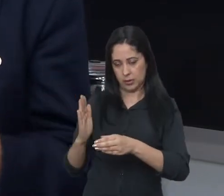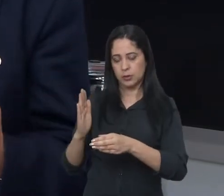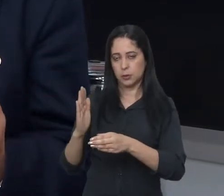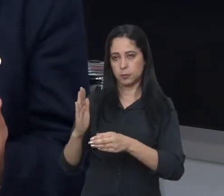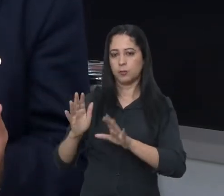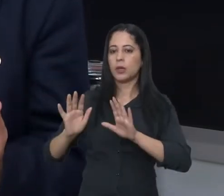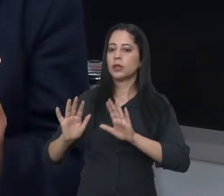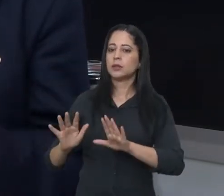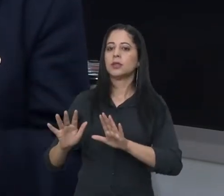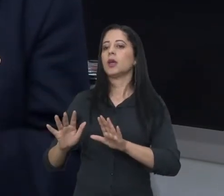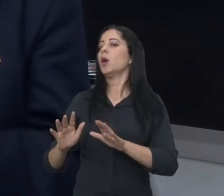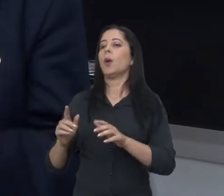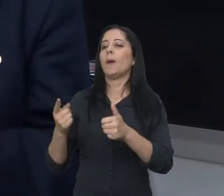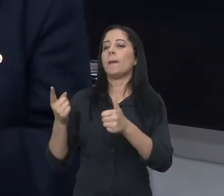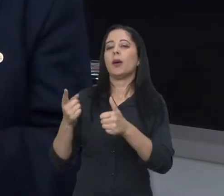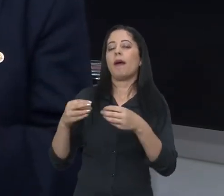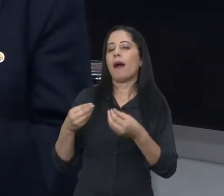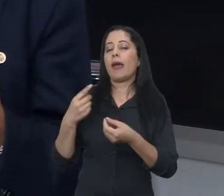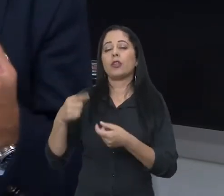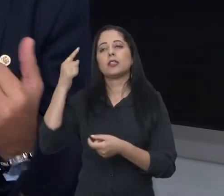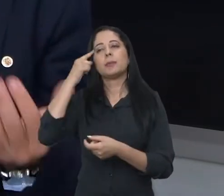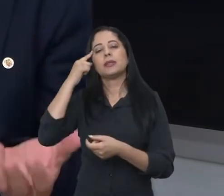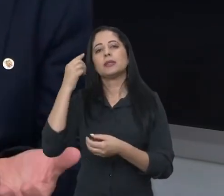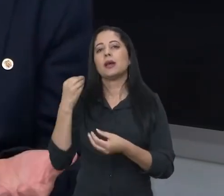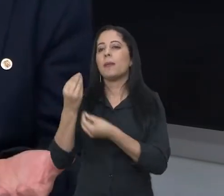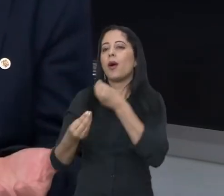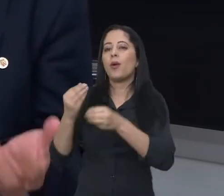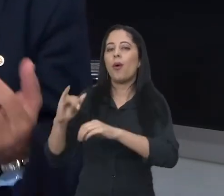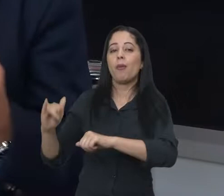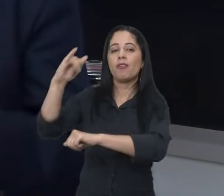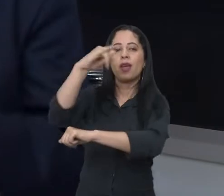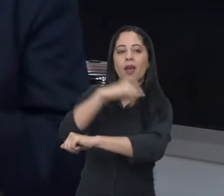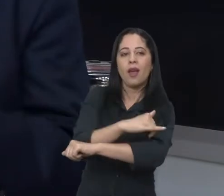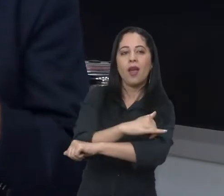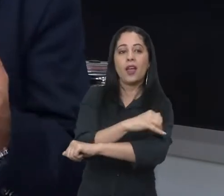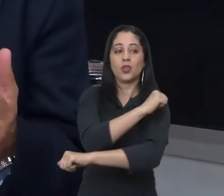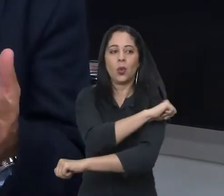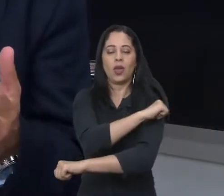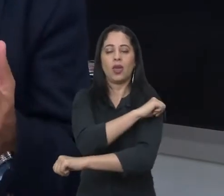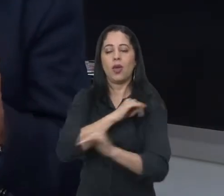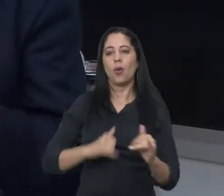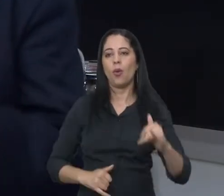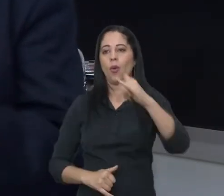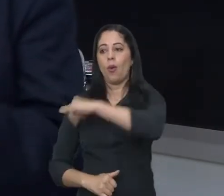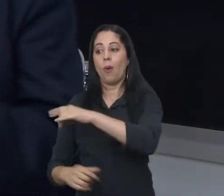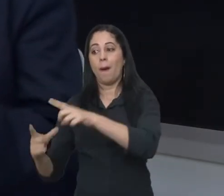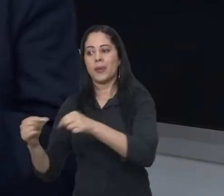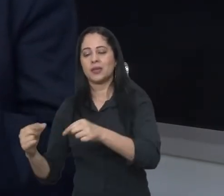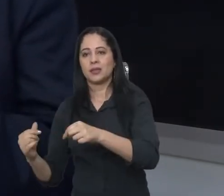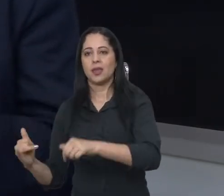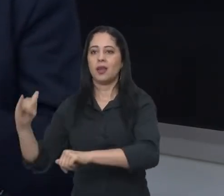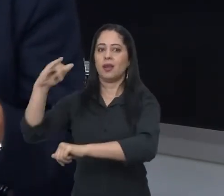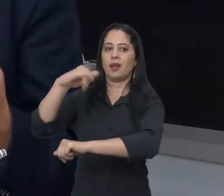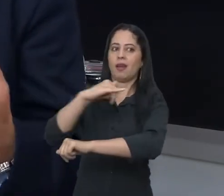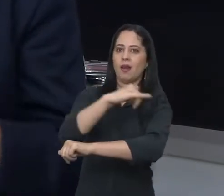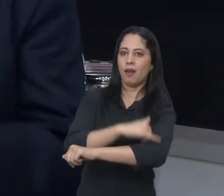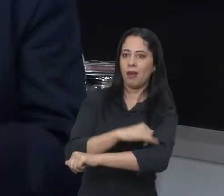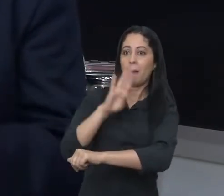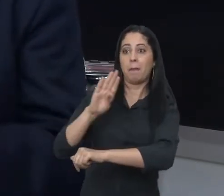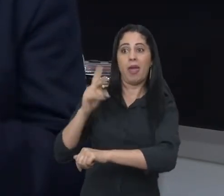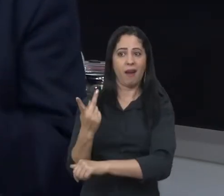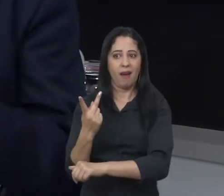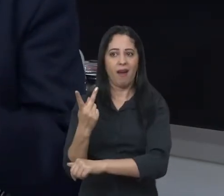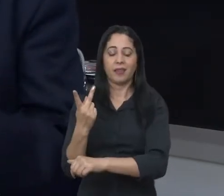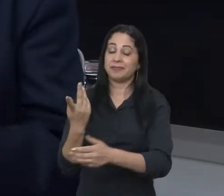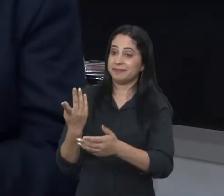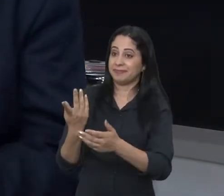interessante de atração de novos voos. Qual vai ser o primeiro destino? Vai ser Brasília? Vai ser Rio? Vai ser Belo Horizonte? Isso depende de